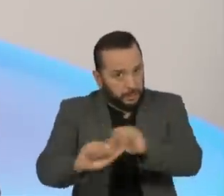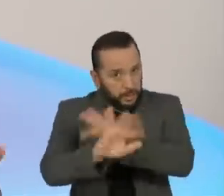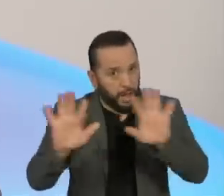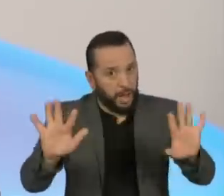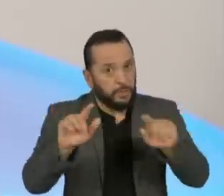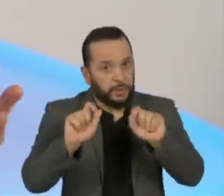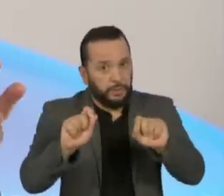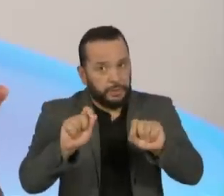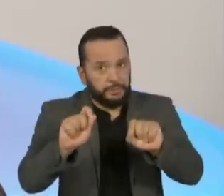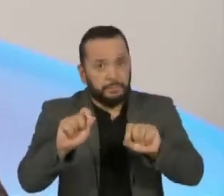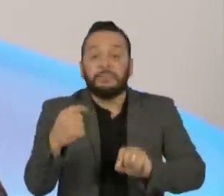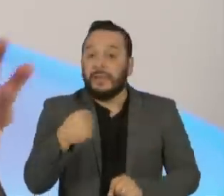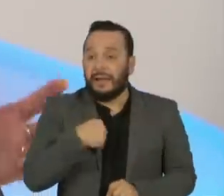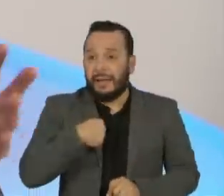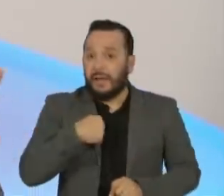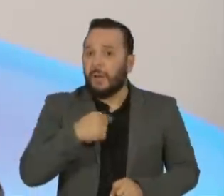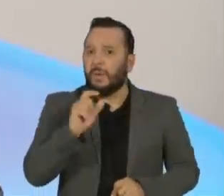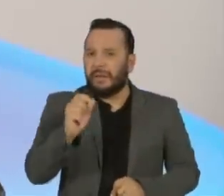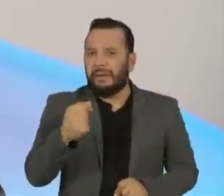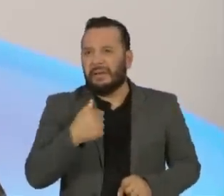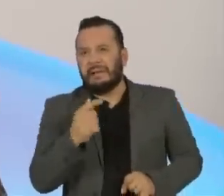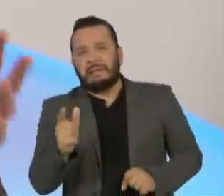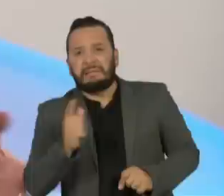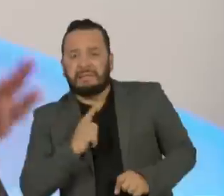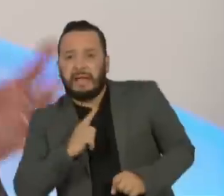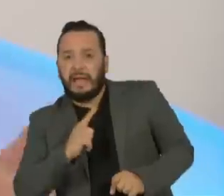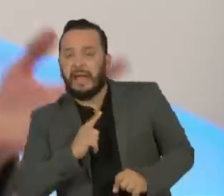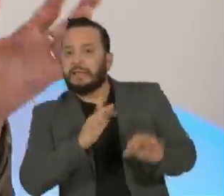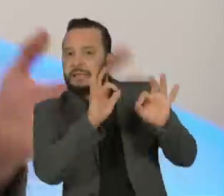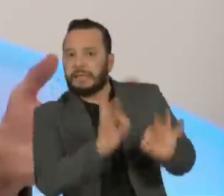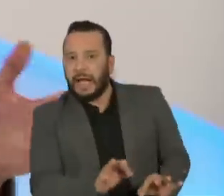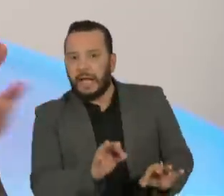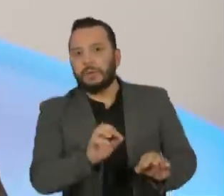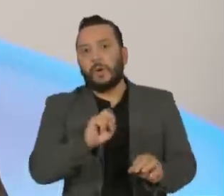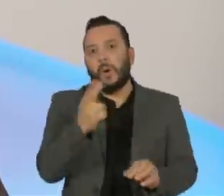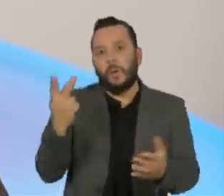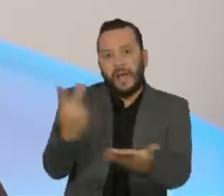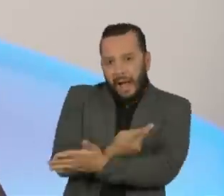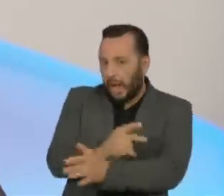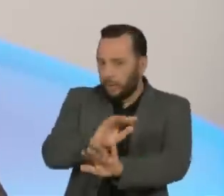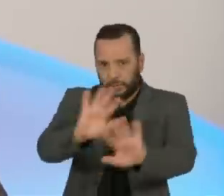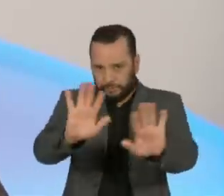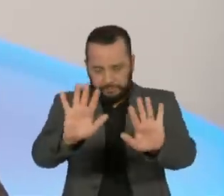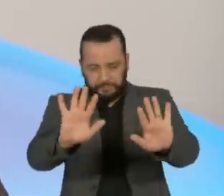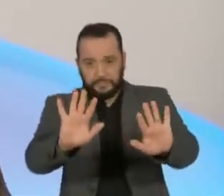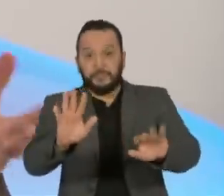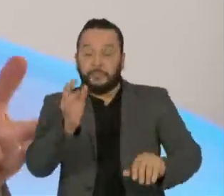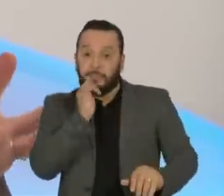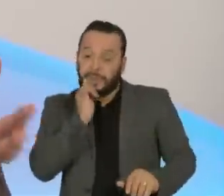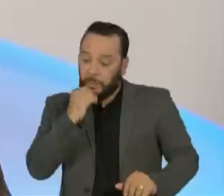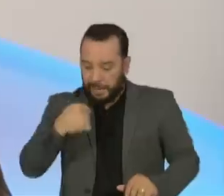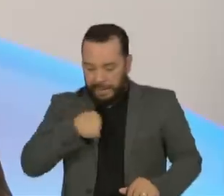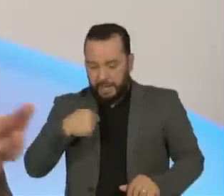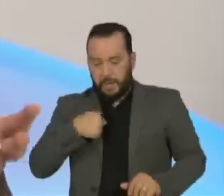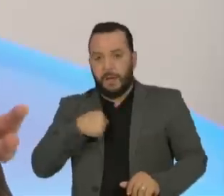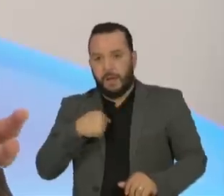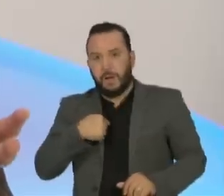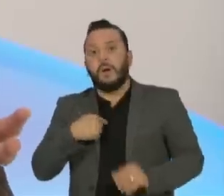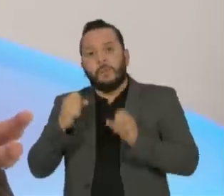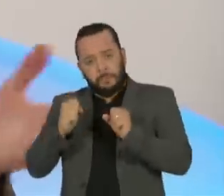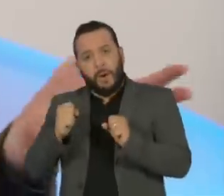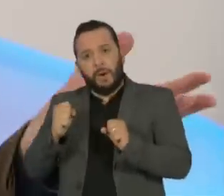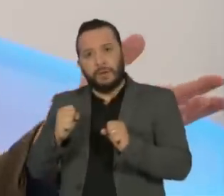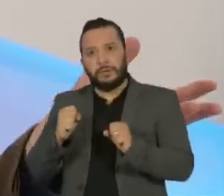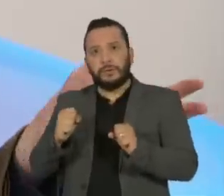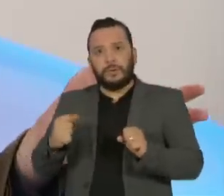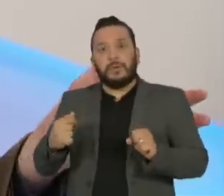não sou atribuído a ter ou não ter razão em ser ou não ser perseguido. Porque eu, por exemplo, posso ter as mesmas coisas, mas